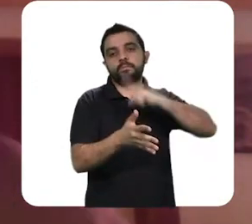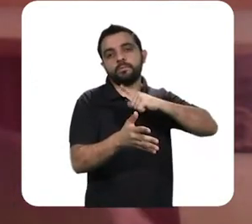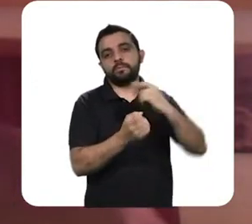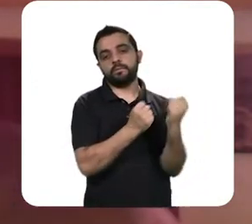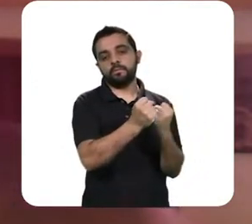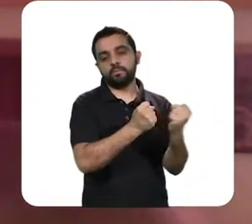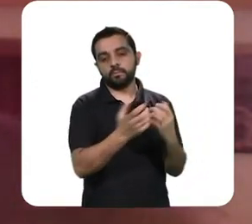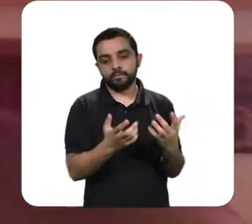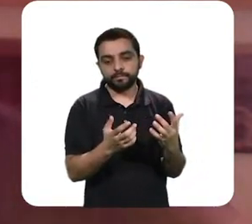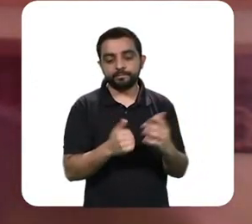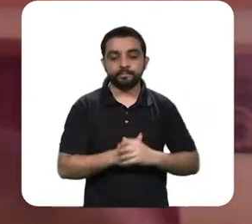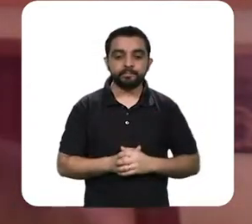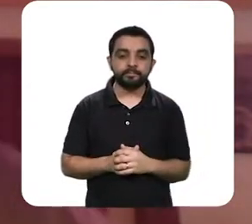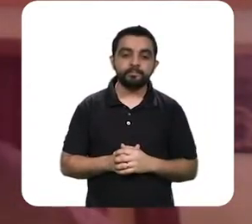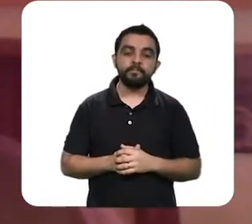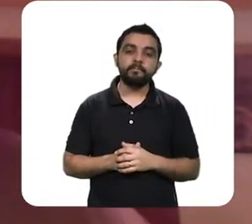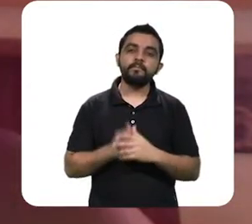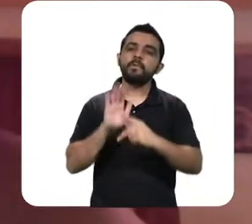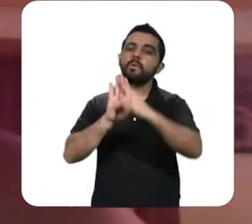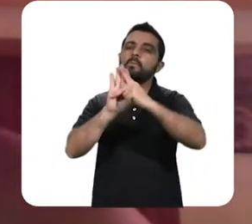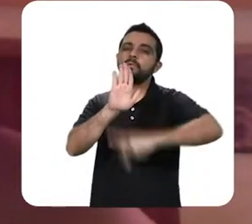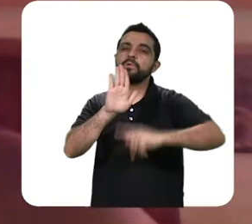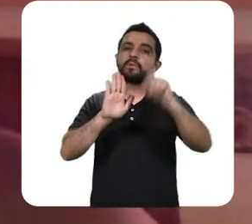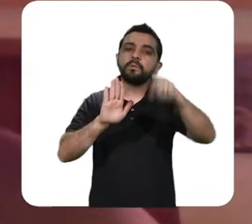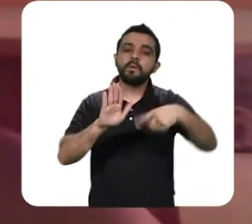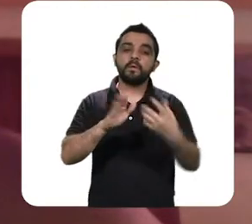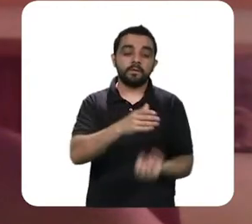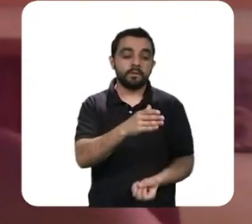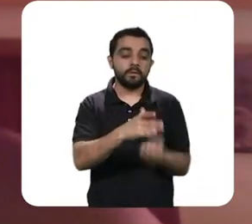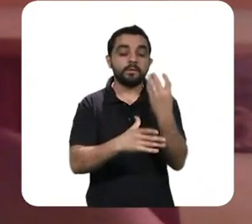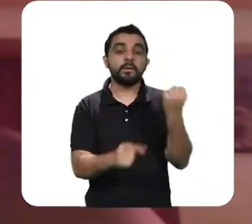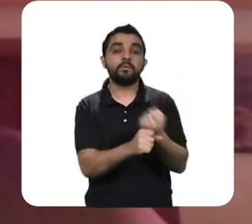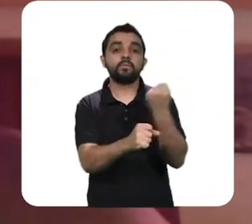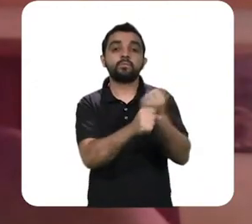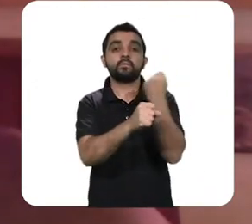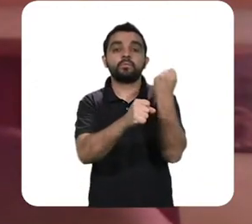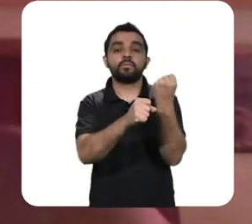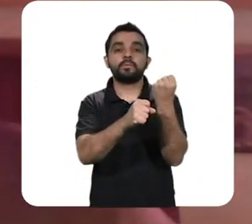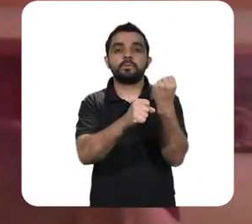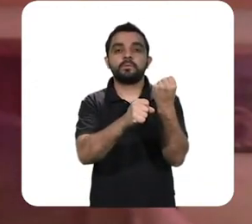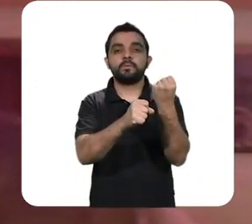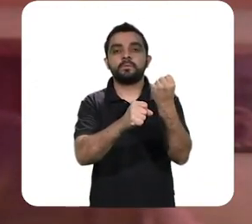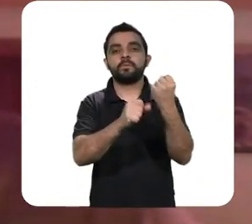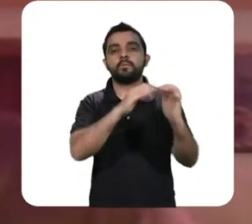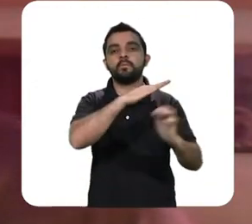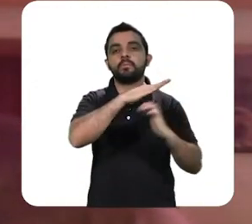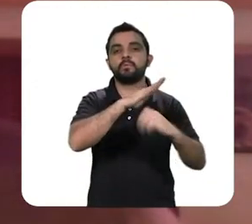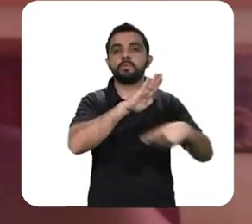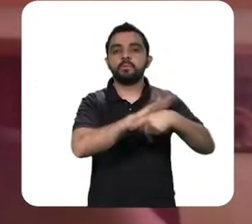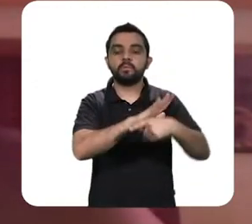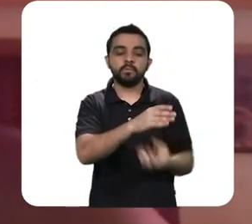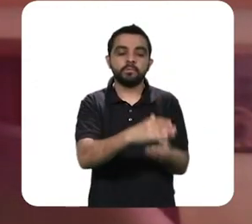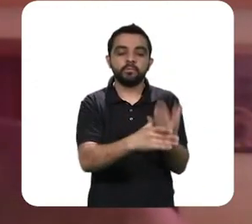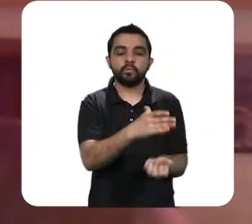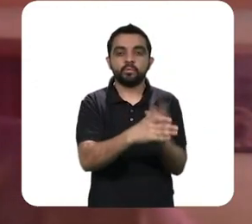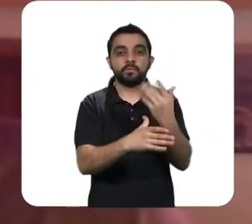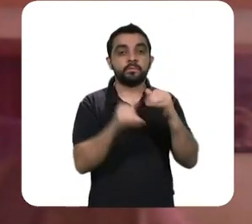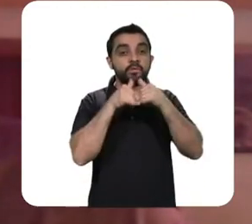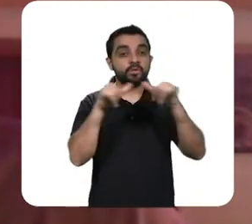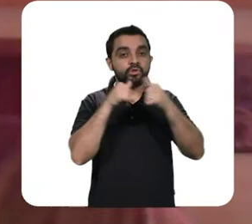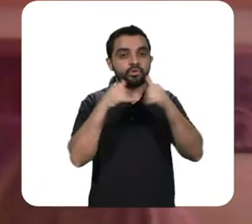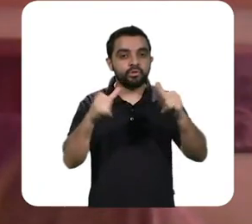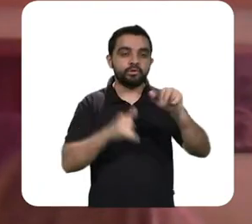investimentos. E um dos planos era criar ali uma grande usina hidrelétrica que seja, ao mesmo tempo, para gerar energia